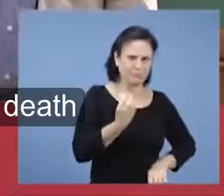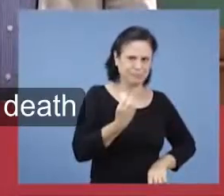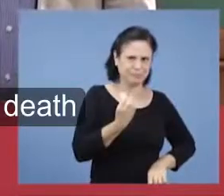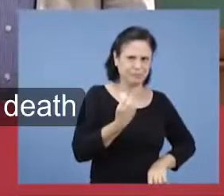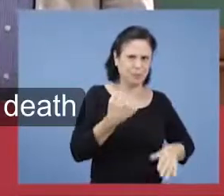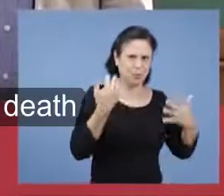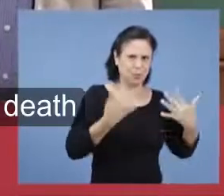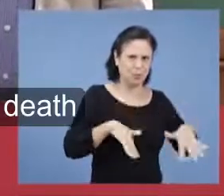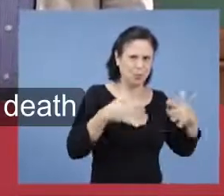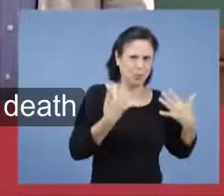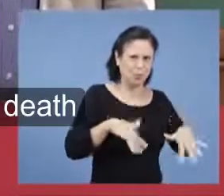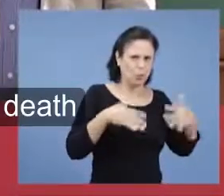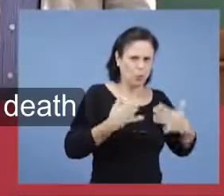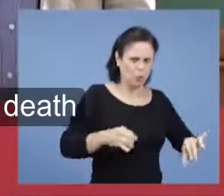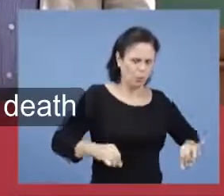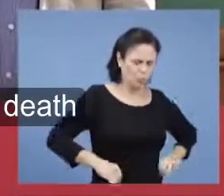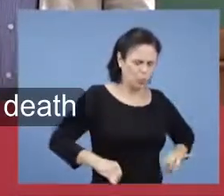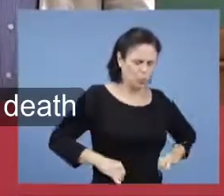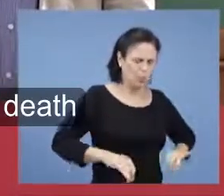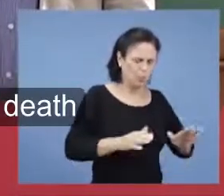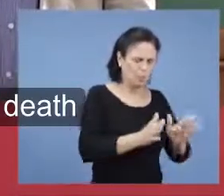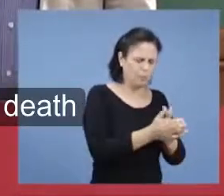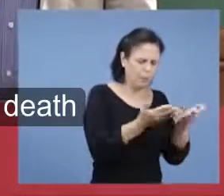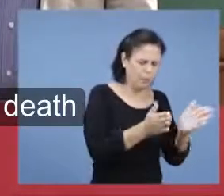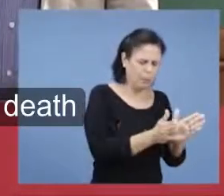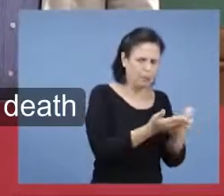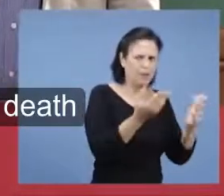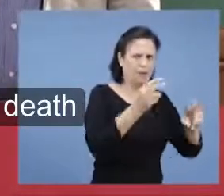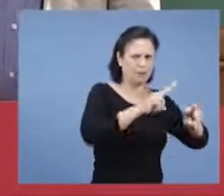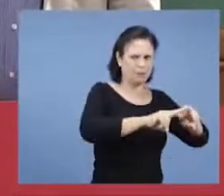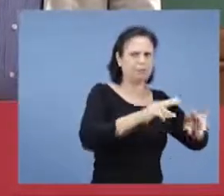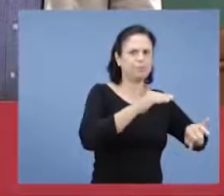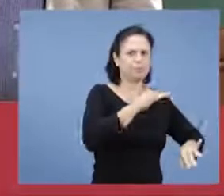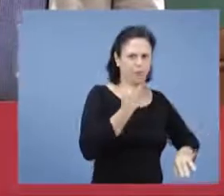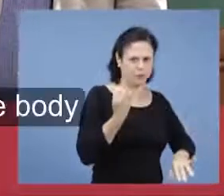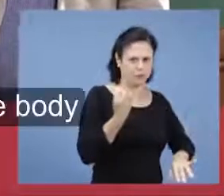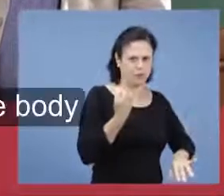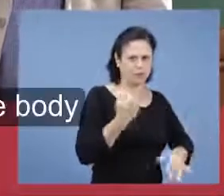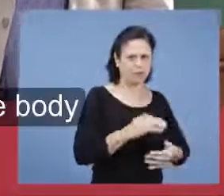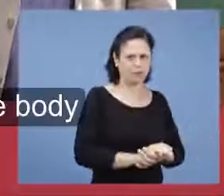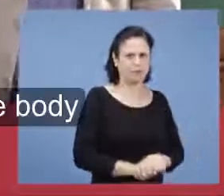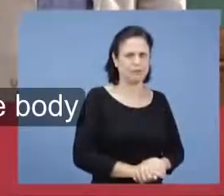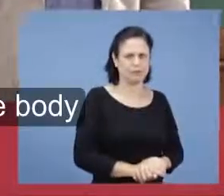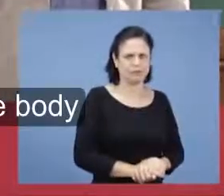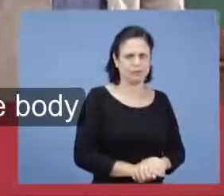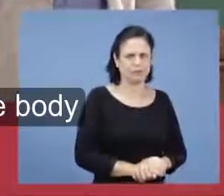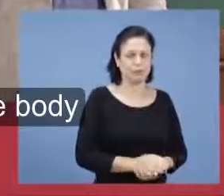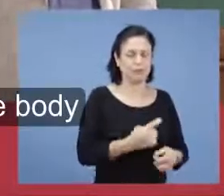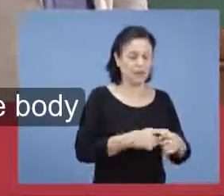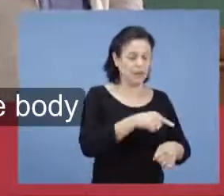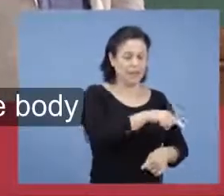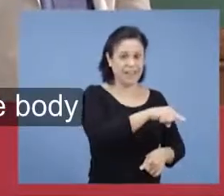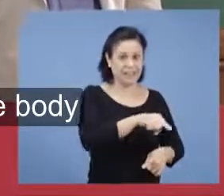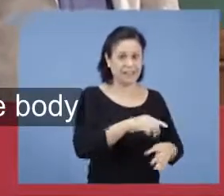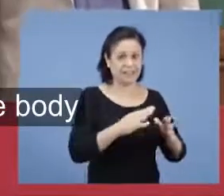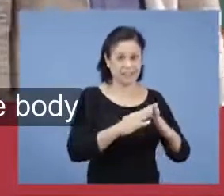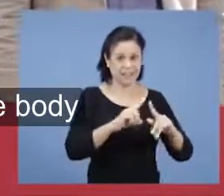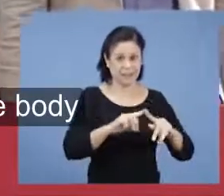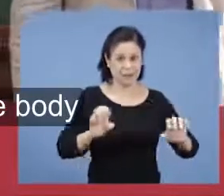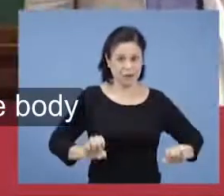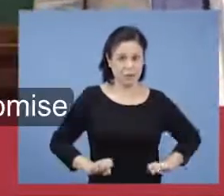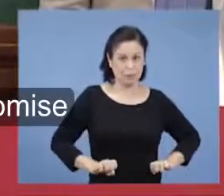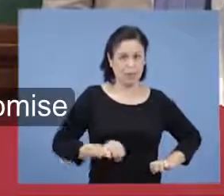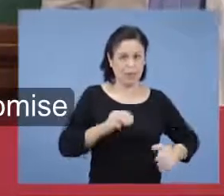Tribulação, pobreza, prisão e morte. Isso foi o que o corpo sofreu,